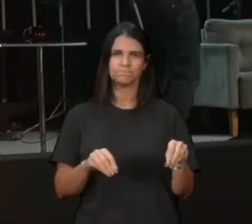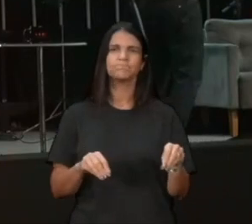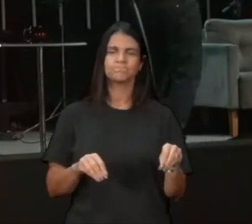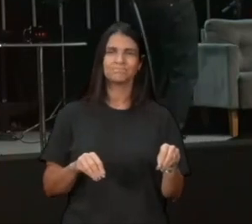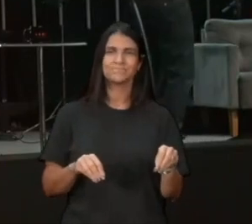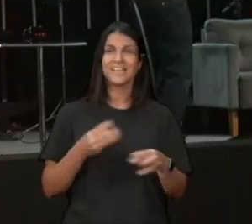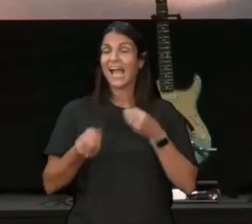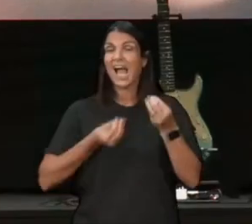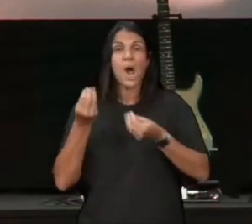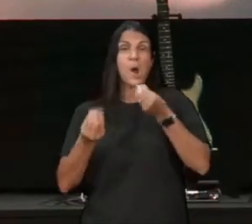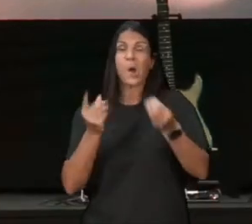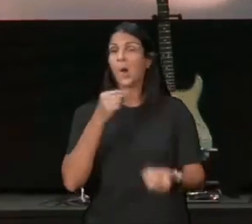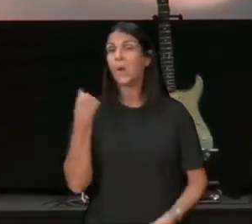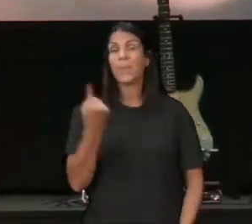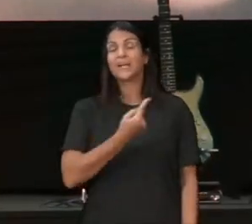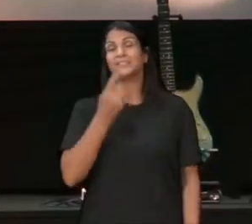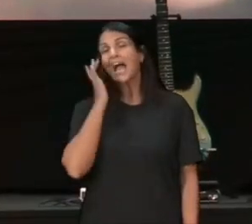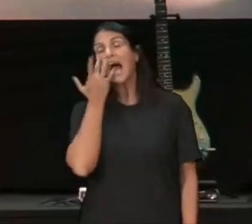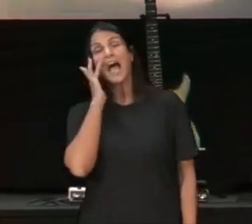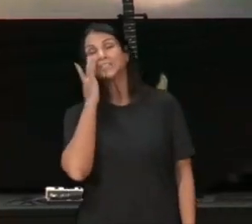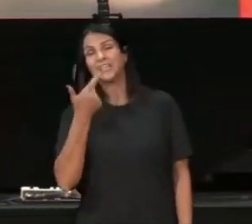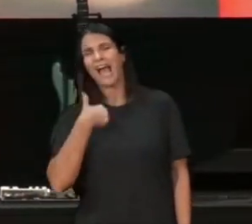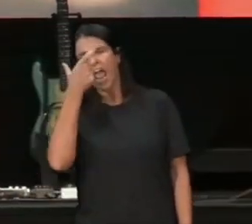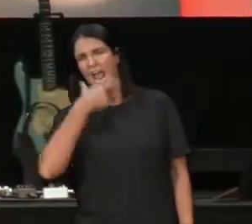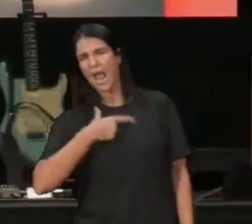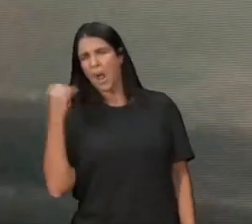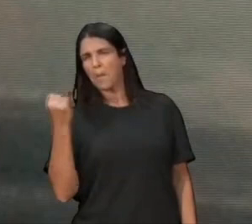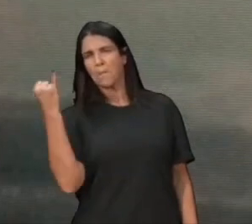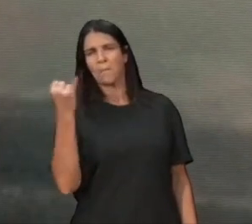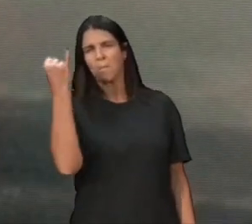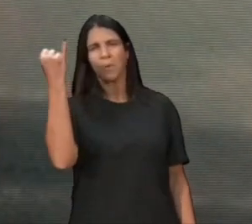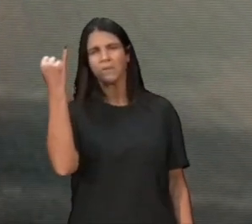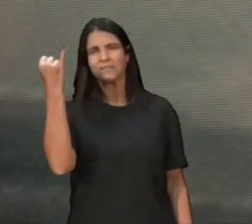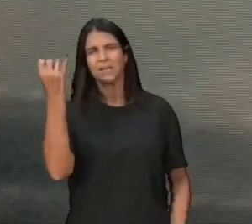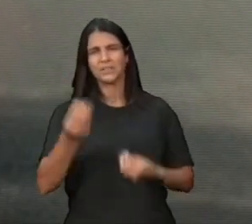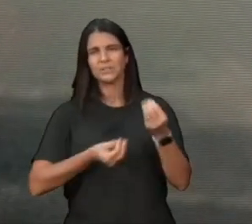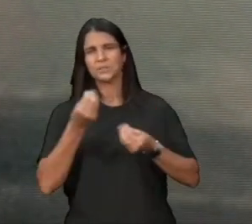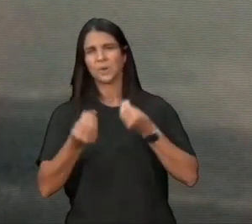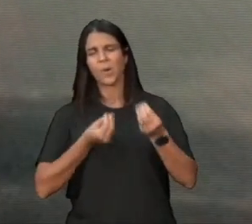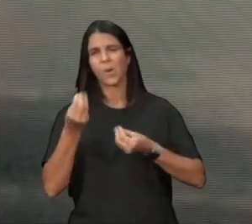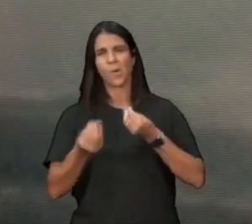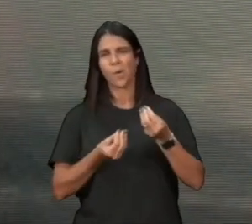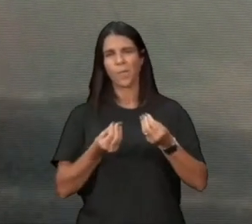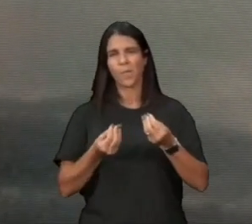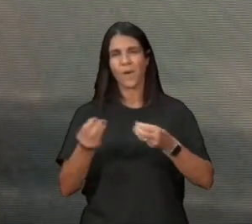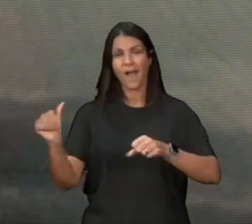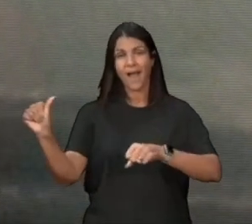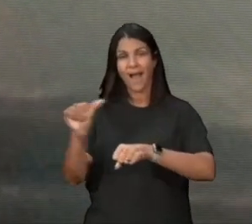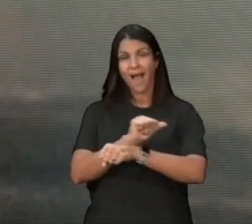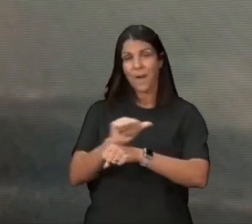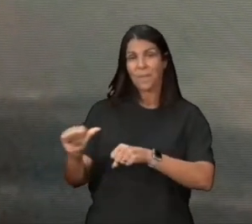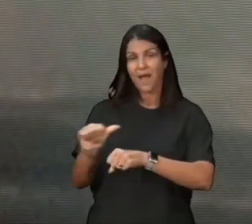não é que a gente vai achar, que a gente é alguma coisa, o Abraão, o Abraão, quase, sefaqueou o filho dele, porque Deus mandou, Deus mandou, ele obedecia,